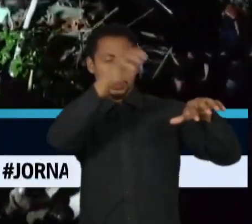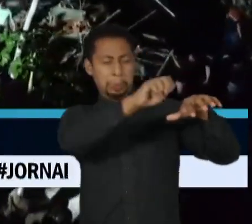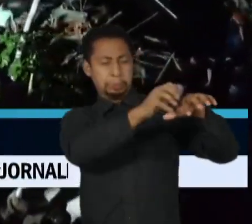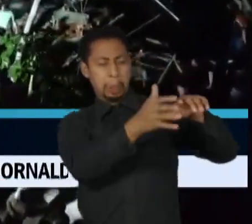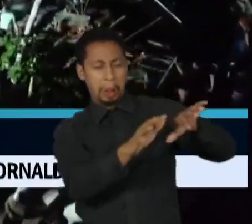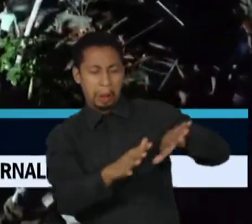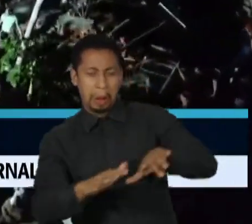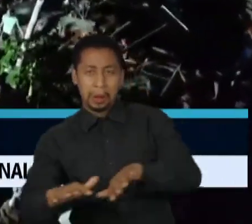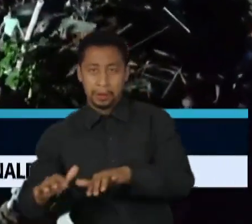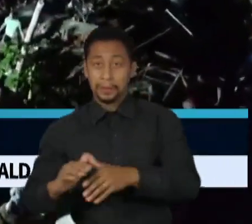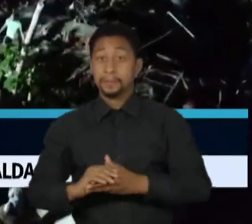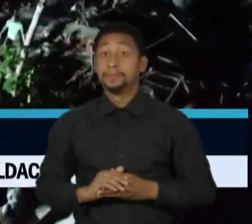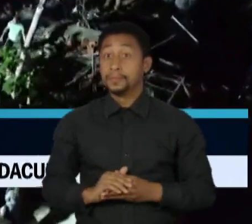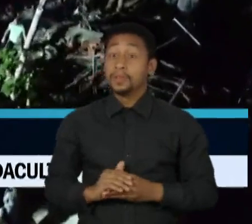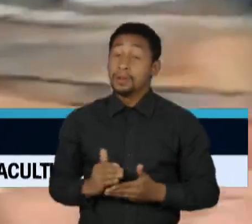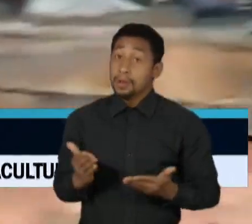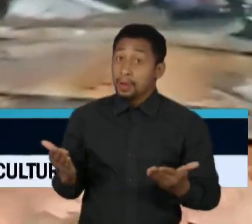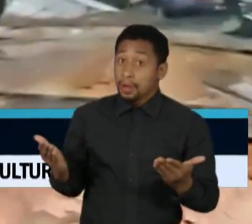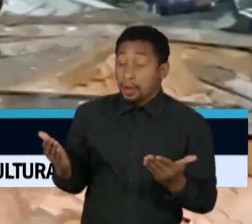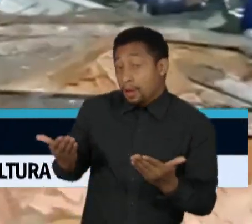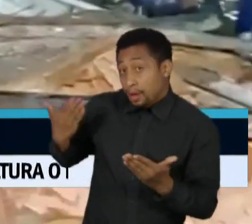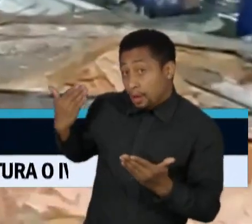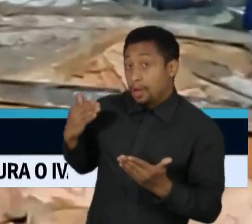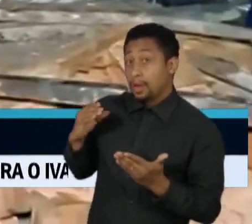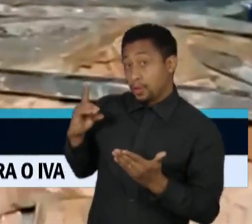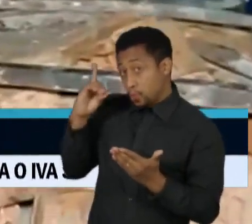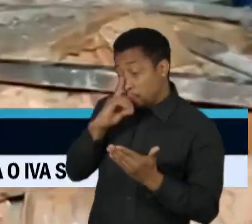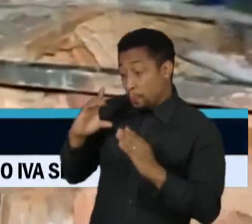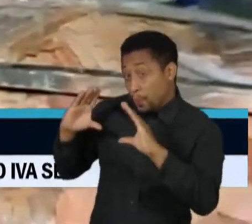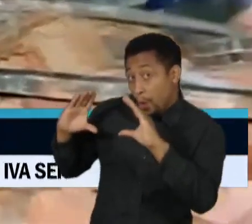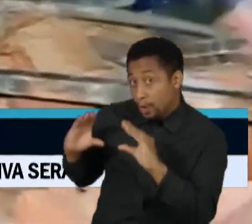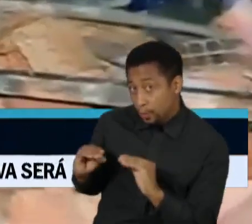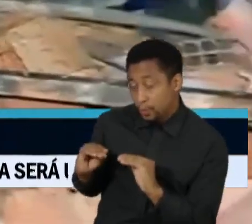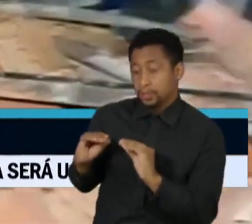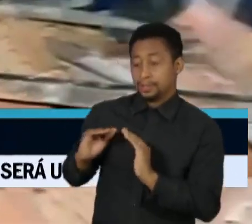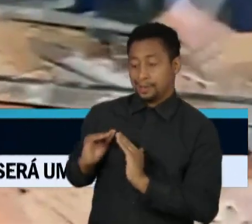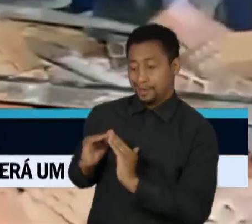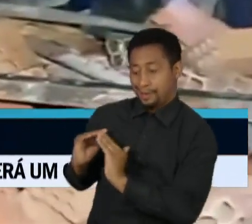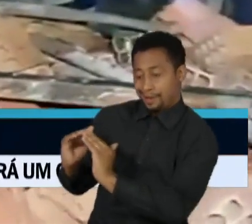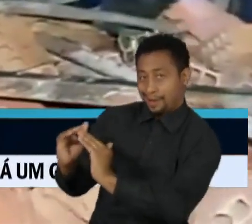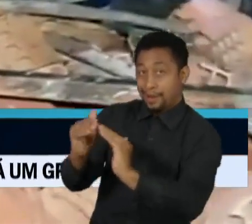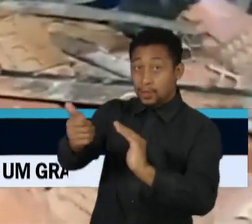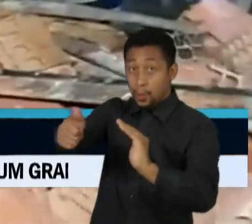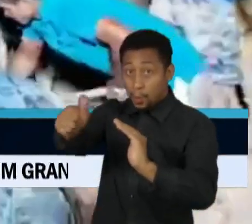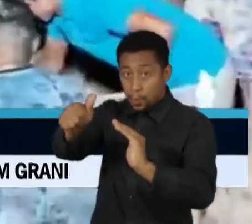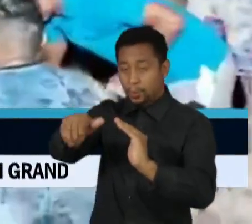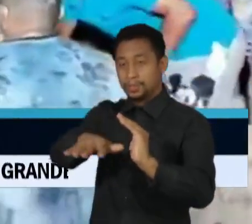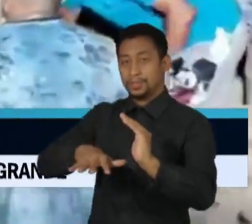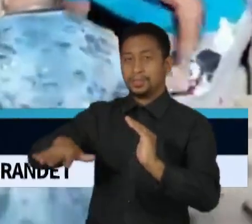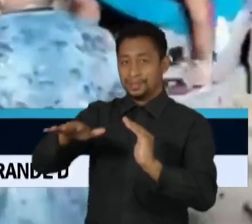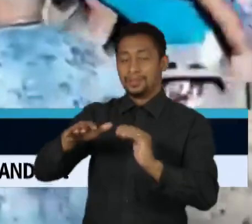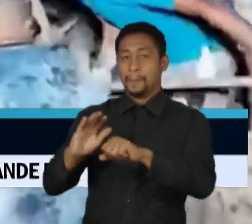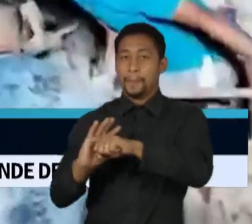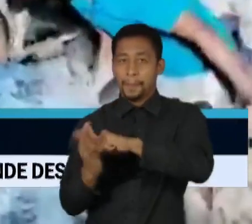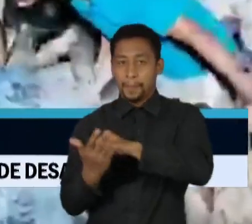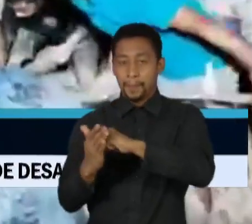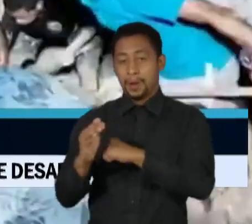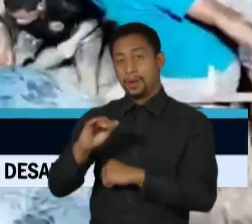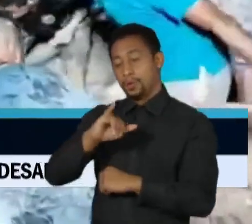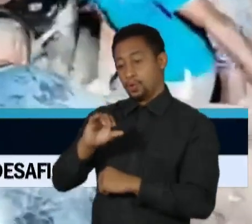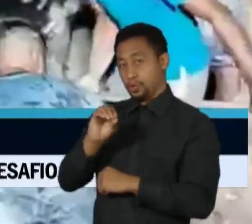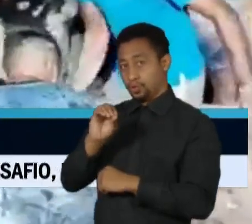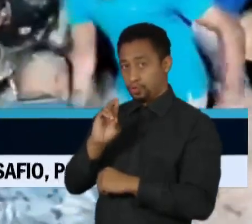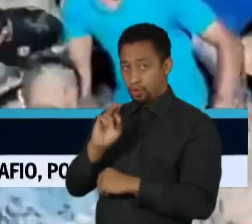deslizamento aconteceu na noite deste domingo. Onze casas do bairro Jorge Teixeira, na zona leste de Manaus, foram atingidas.